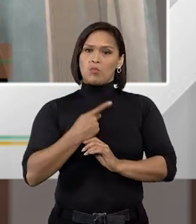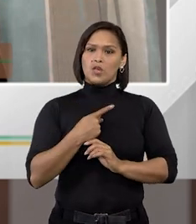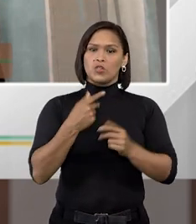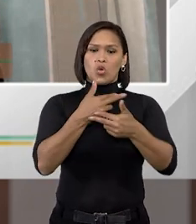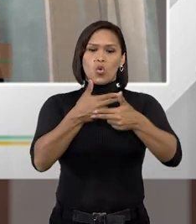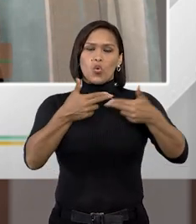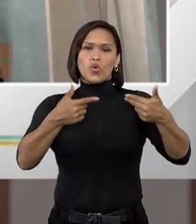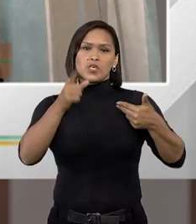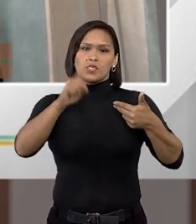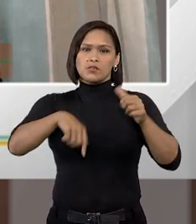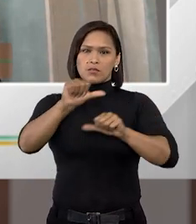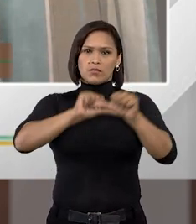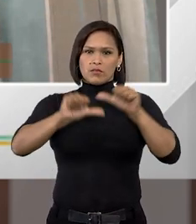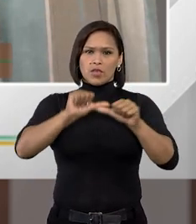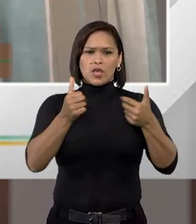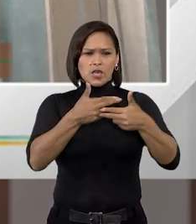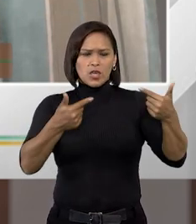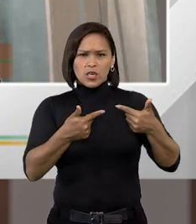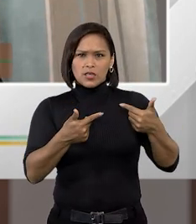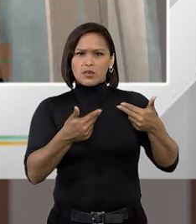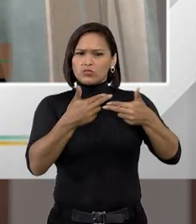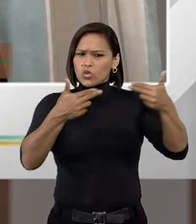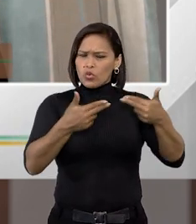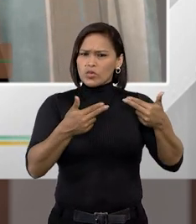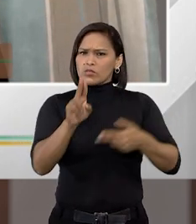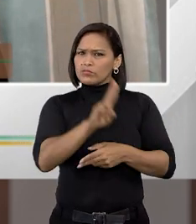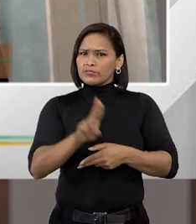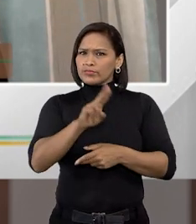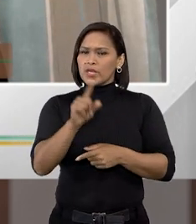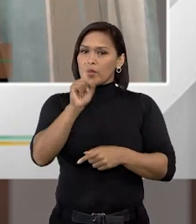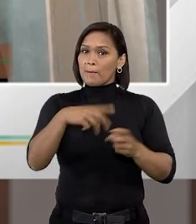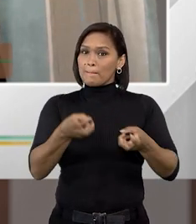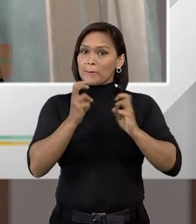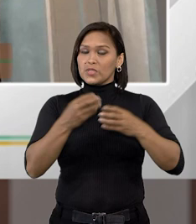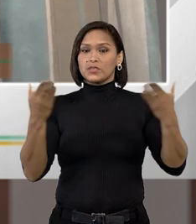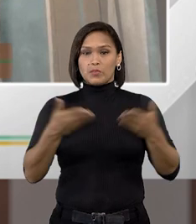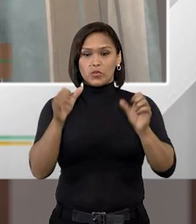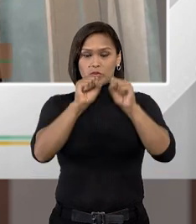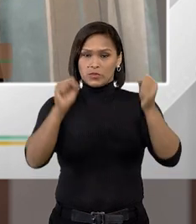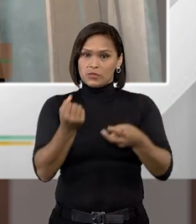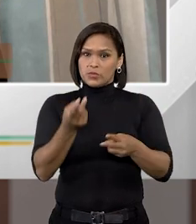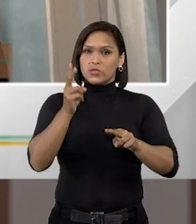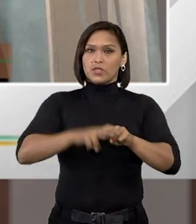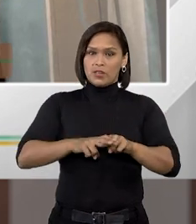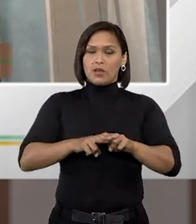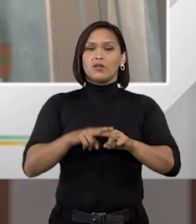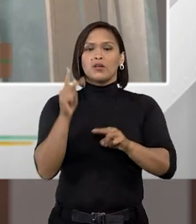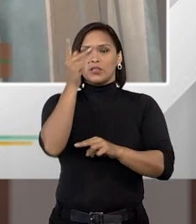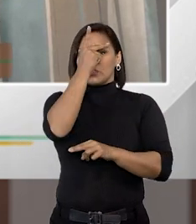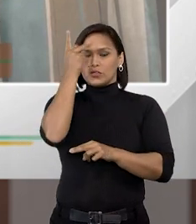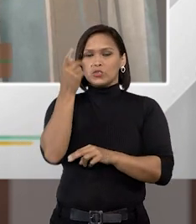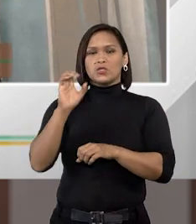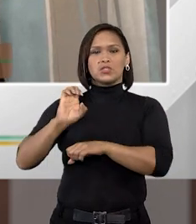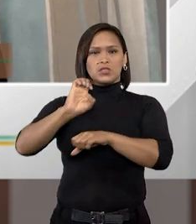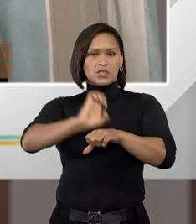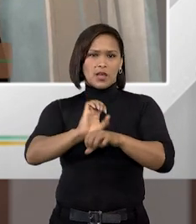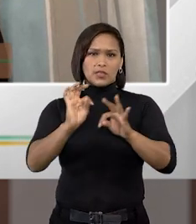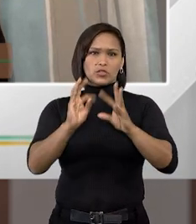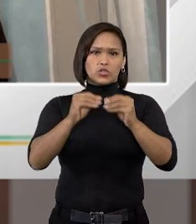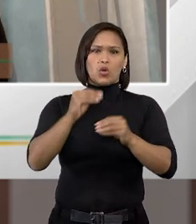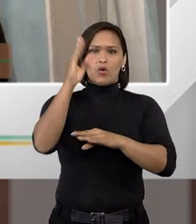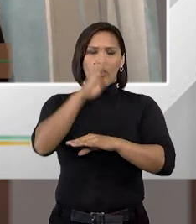coisificado. O ser humano não pode ser tratado como coisa. O que a gente percebe hoje no sistema prisional, nos estados, no sistema